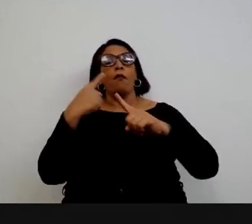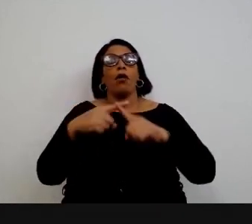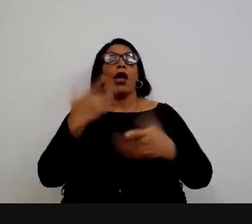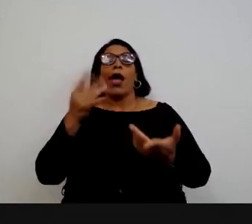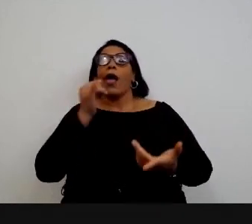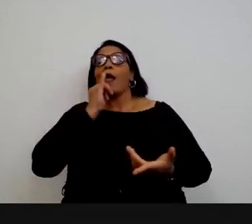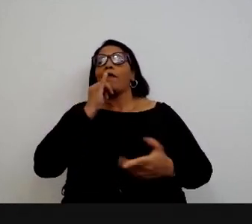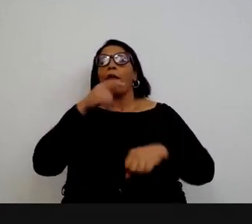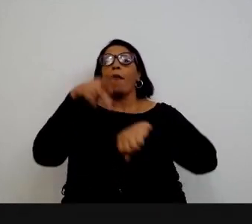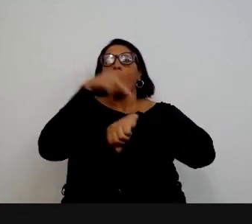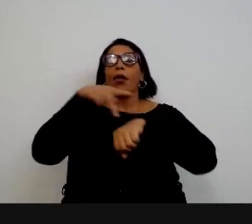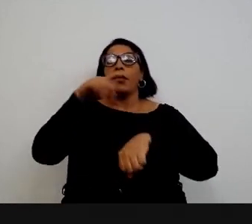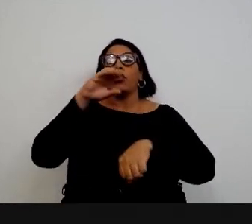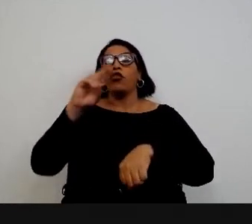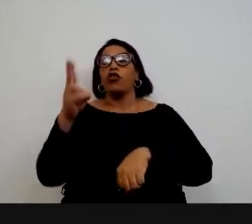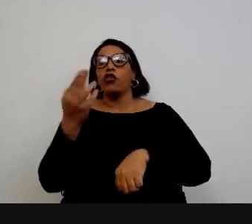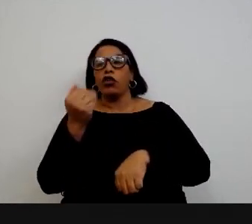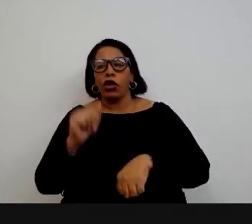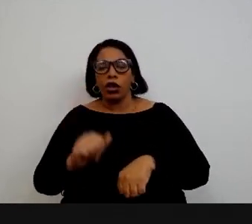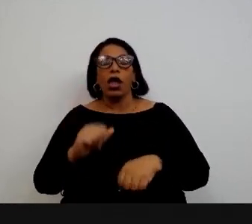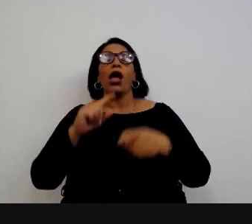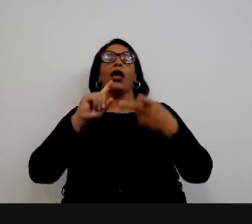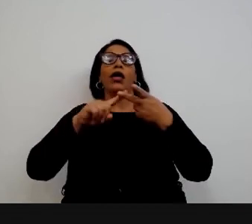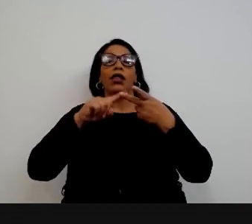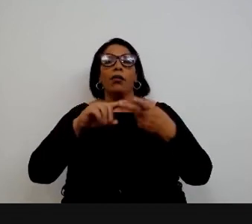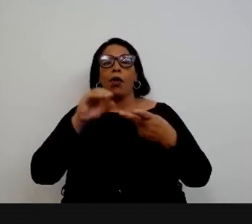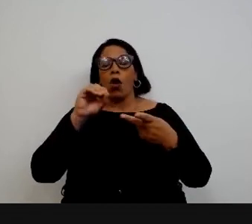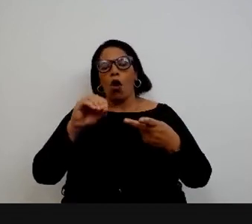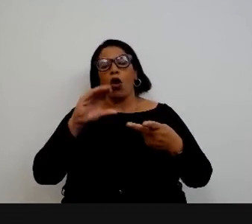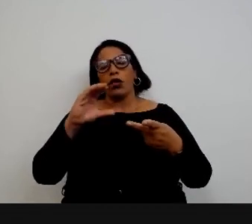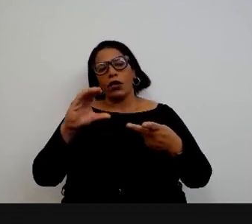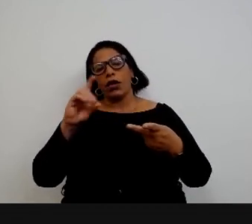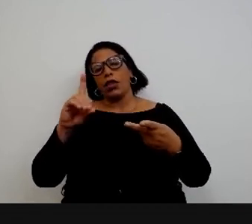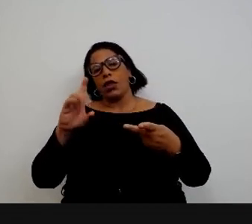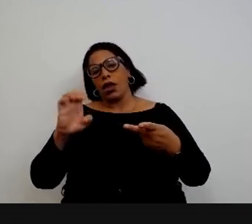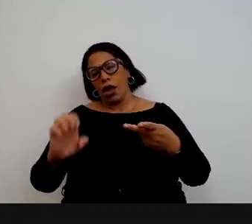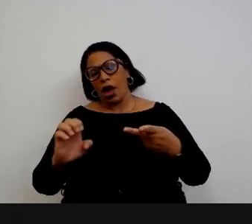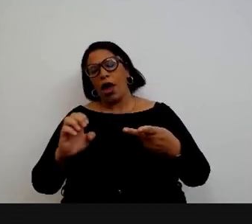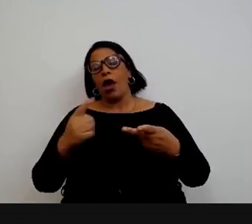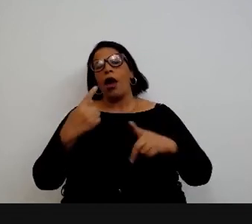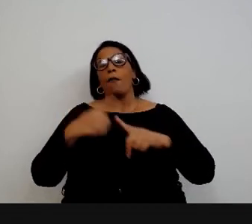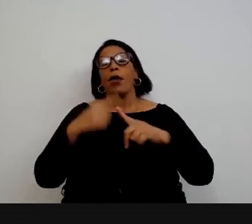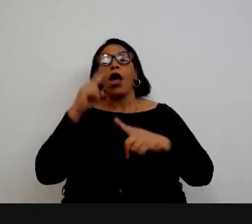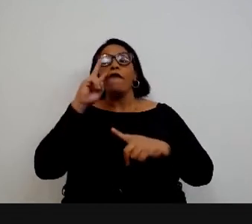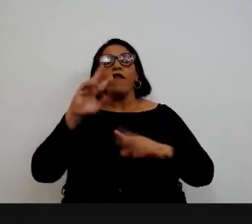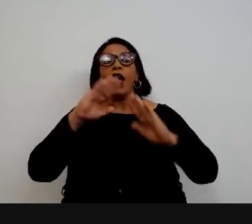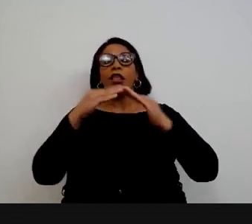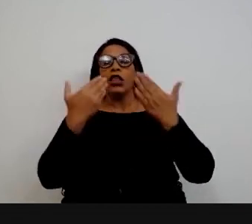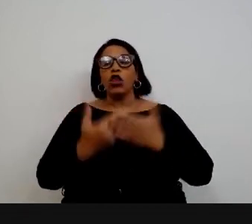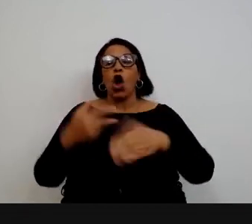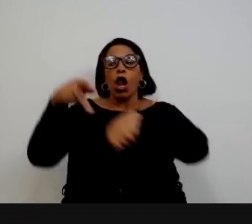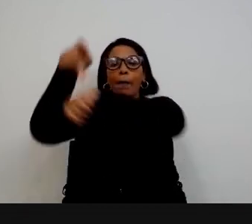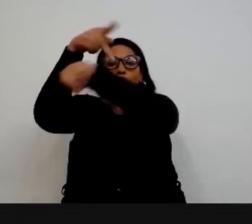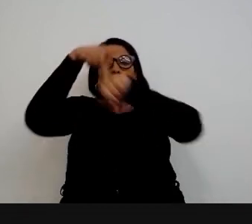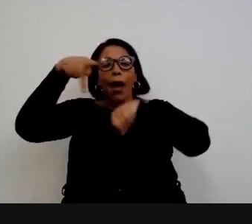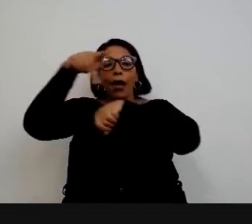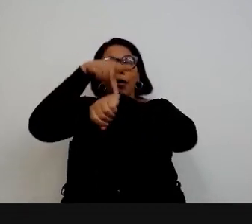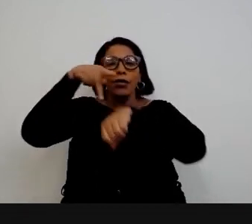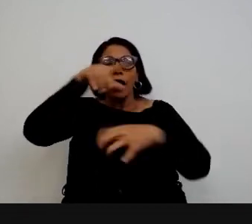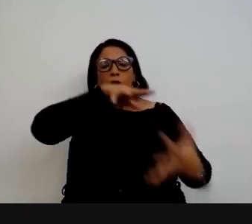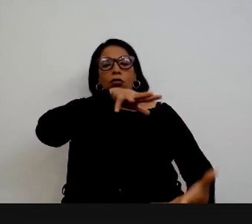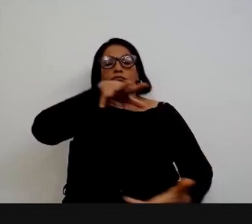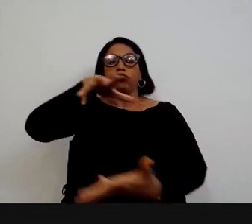exemplo não é só da China é exemplo da própria OCDE que fez essa rede de escolas de governo atualmente quando a gente vai ver as escolas de governo em diferentes países